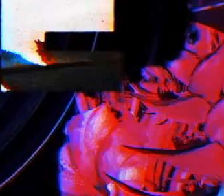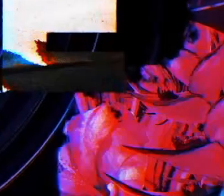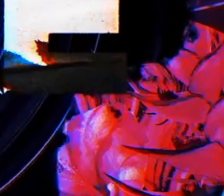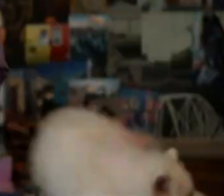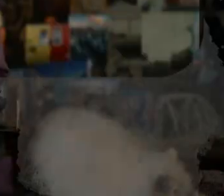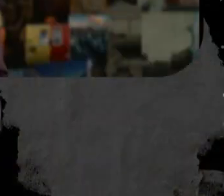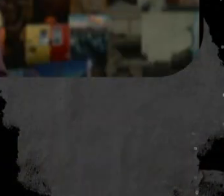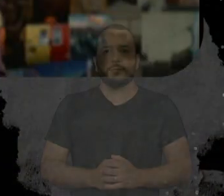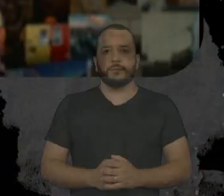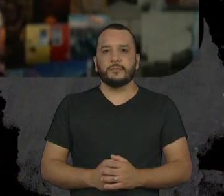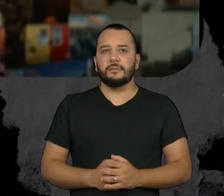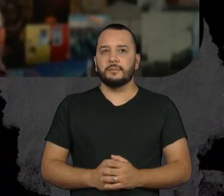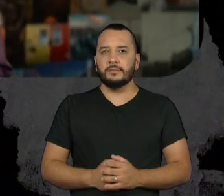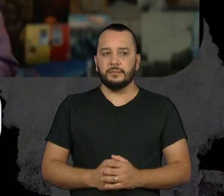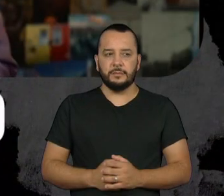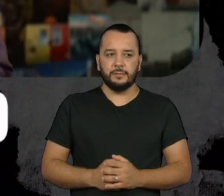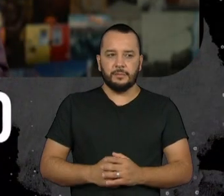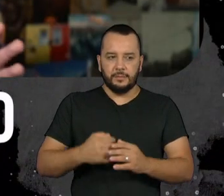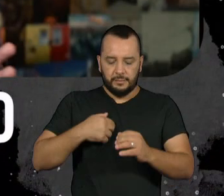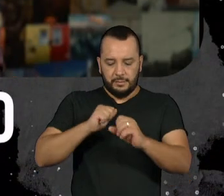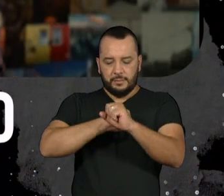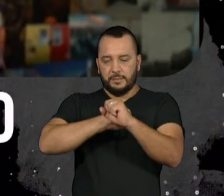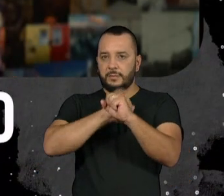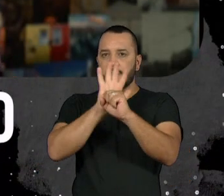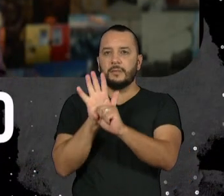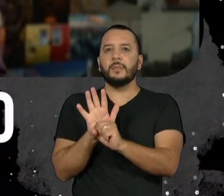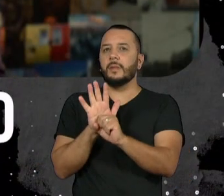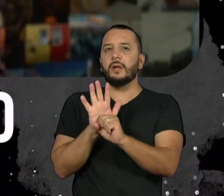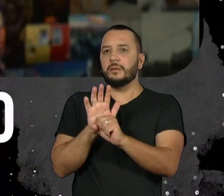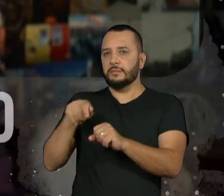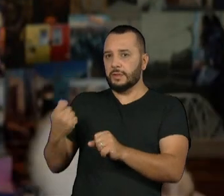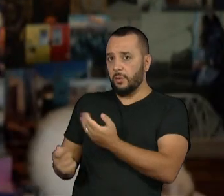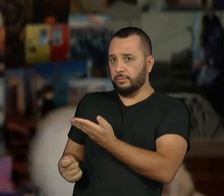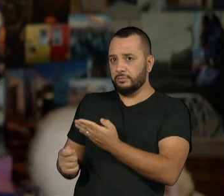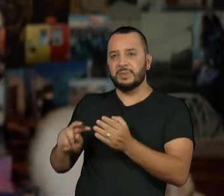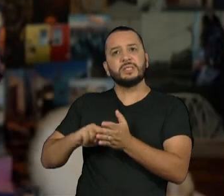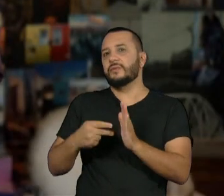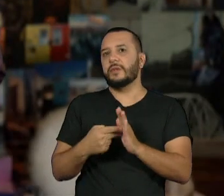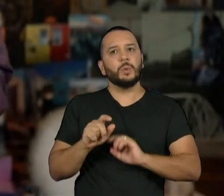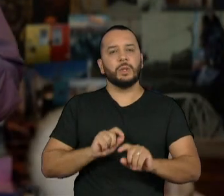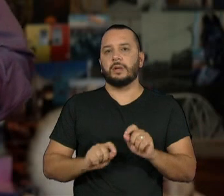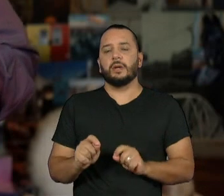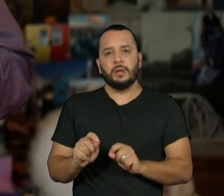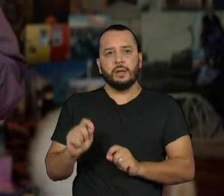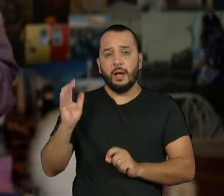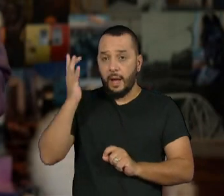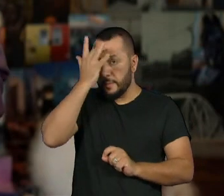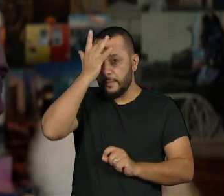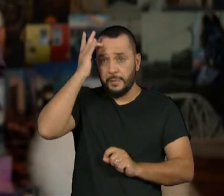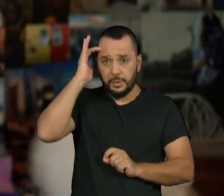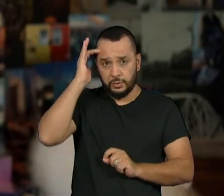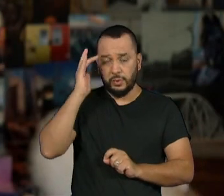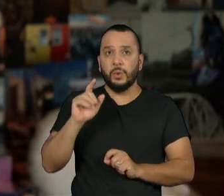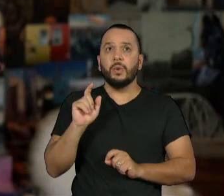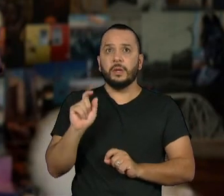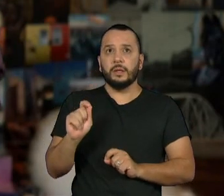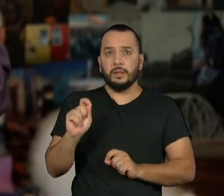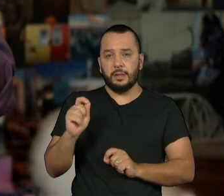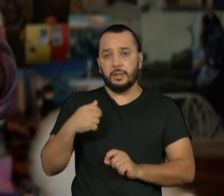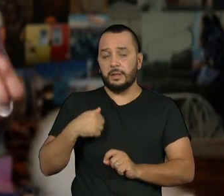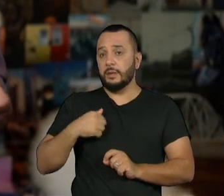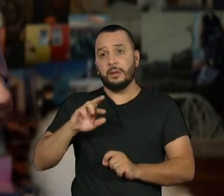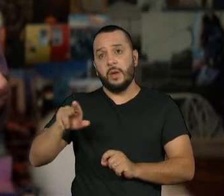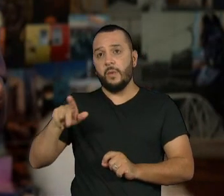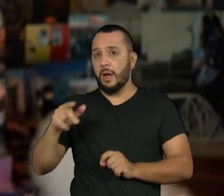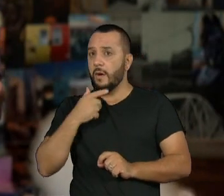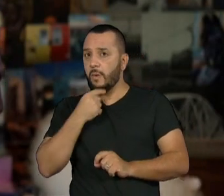Não binário é justamente aquela pessoa que não está nem no masculino,